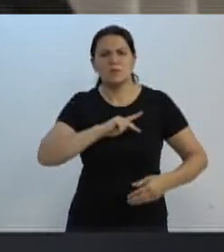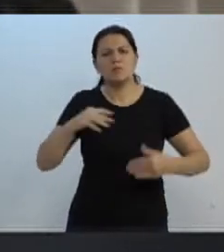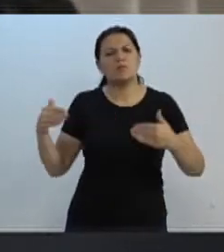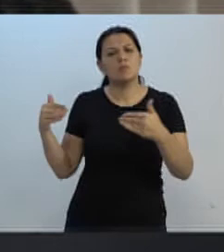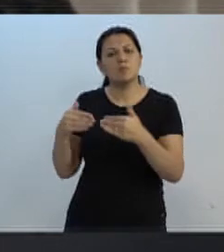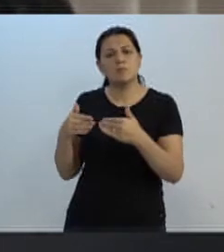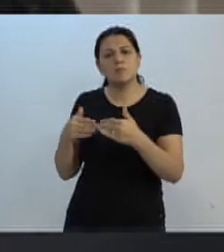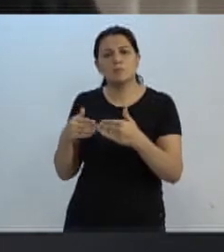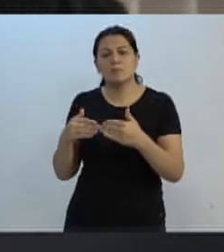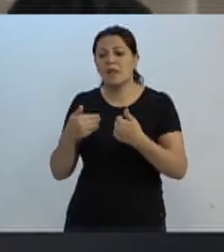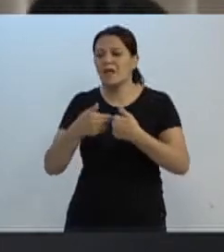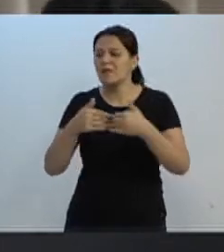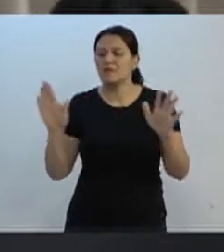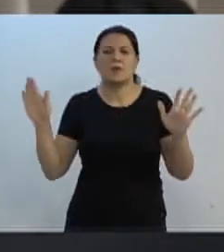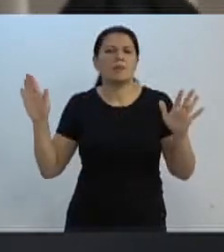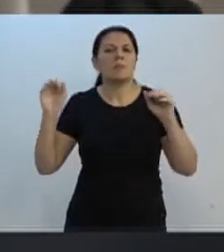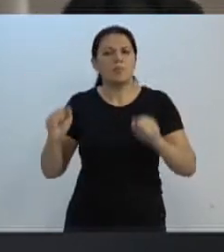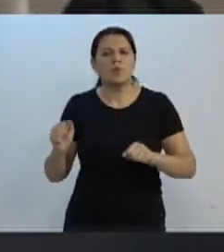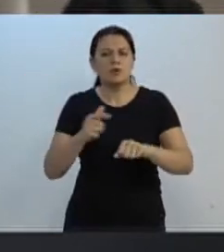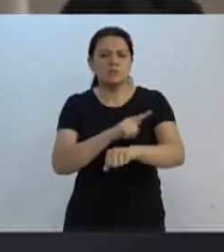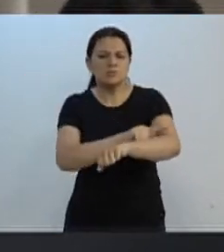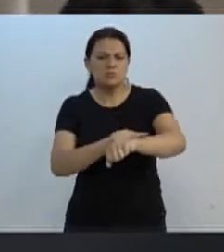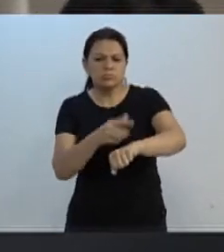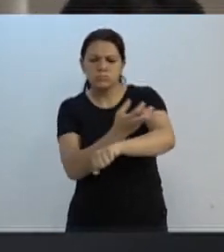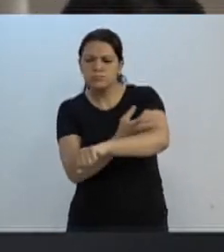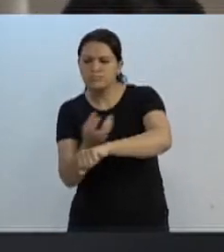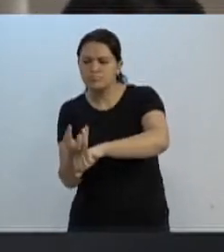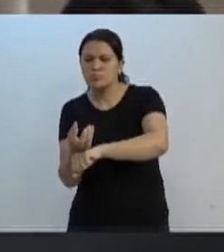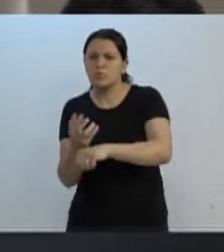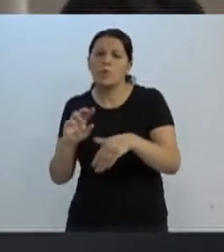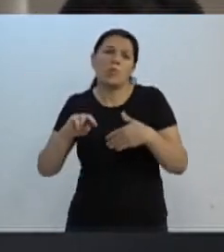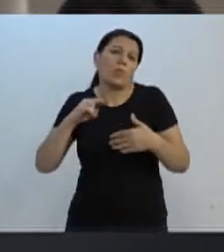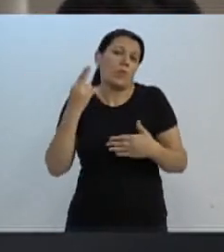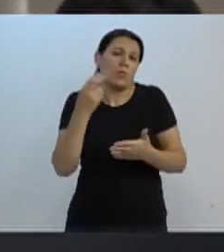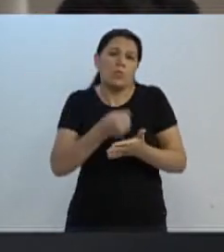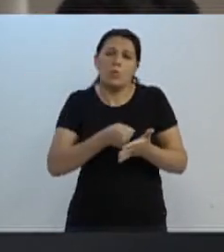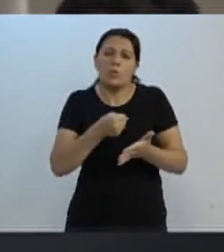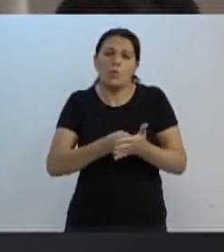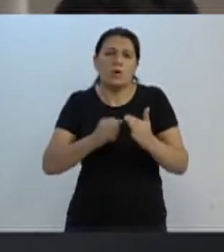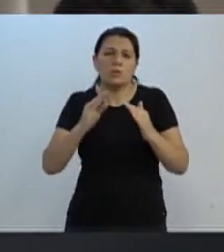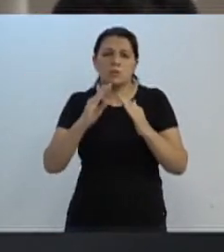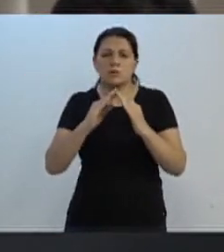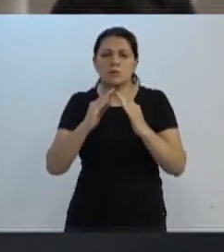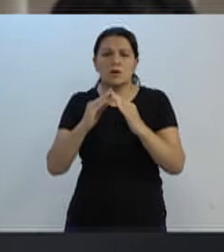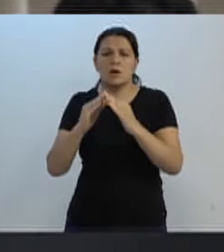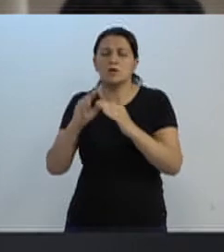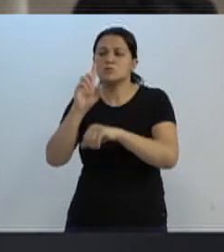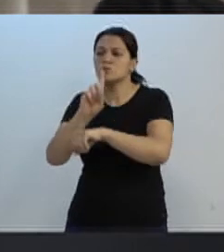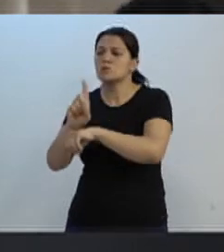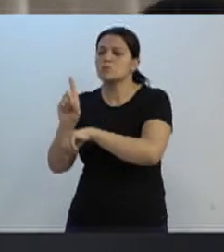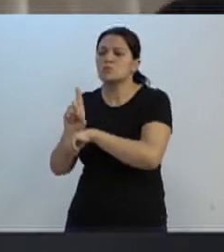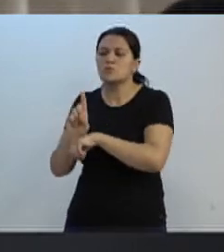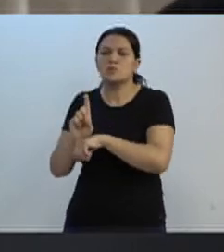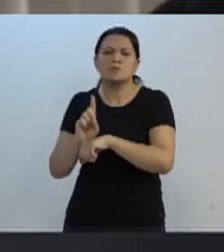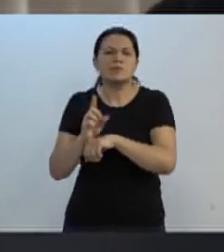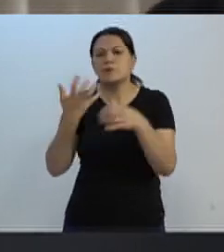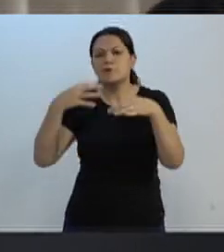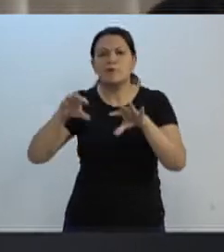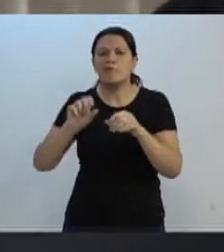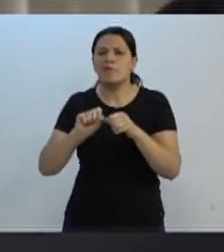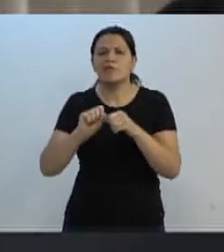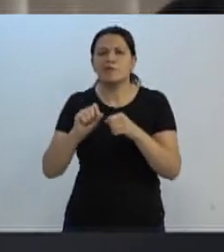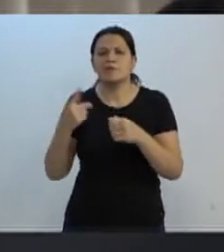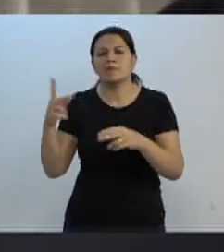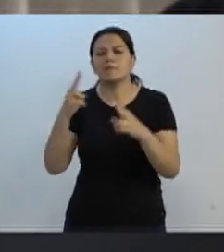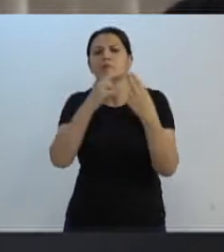libera essa arroçada, porque é uma vergonha. O que cobre, realmente, é dos moradores que têm esse terreno nas proximidades, que não fazem o seu papel